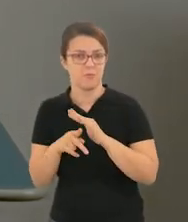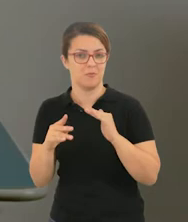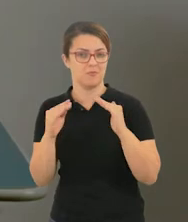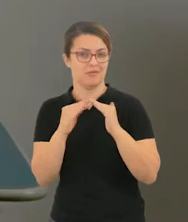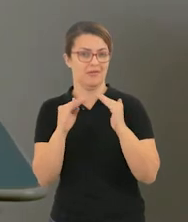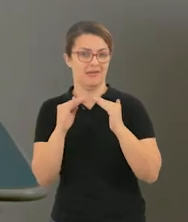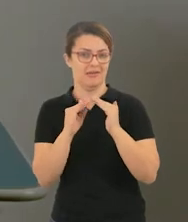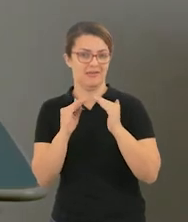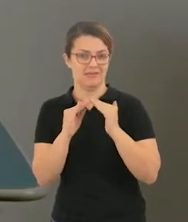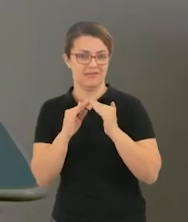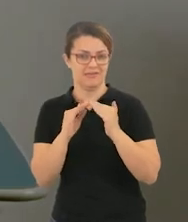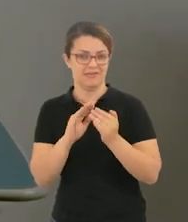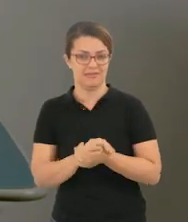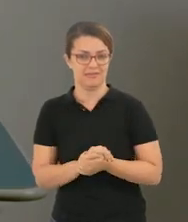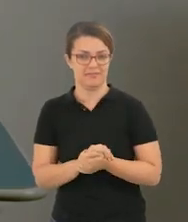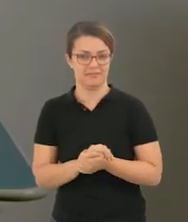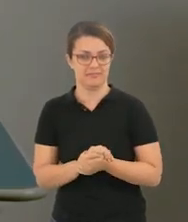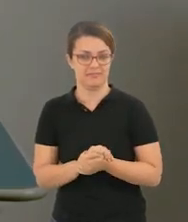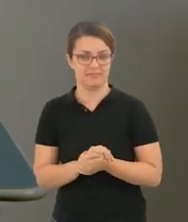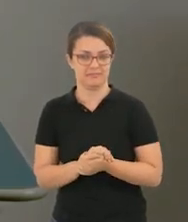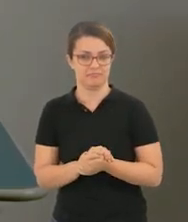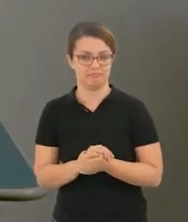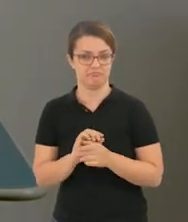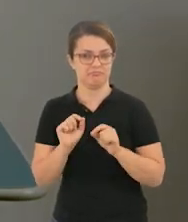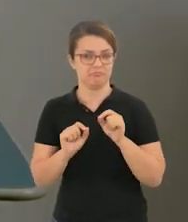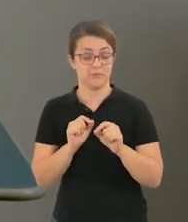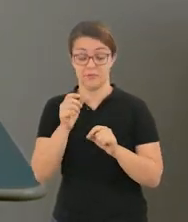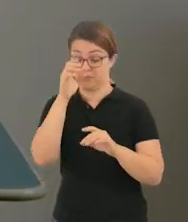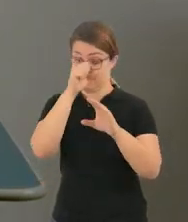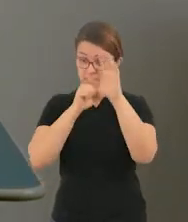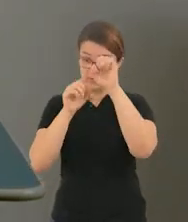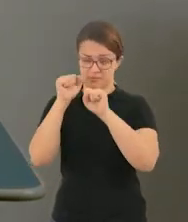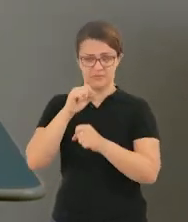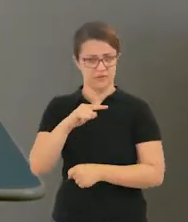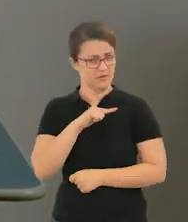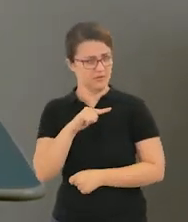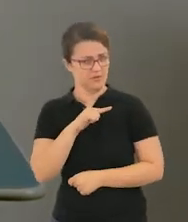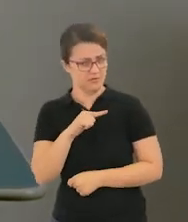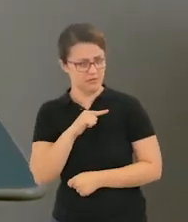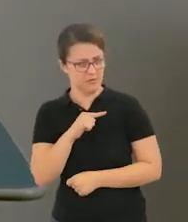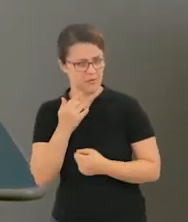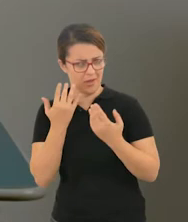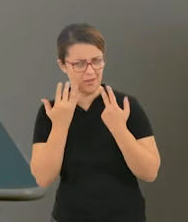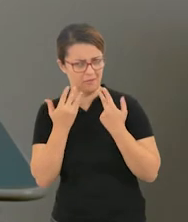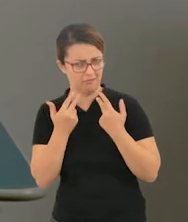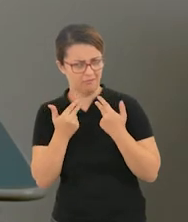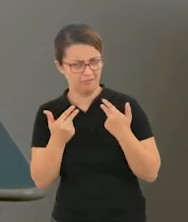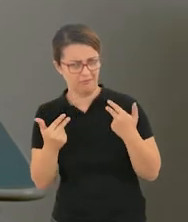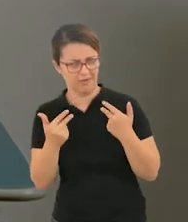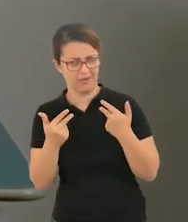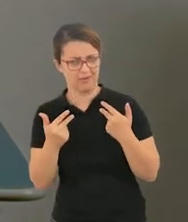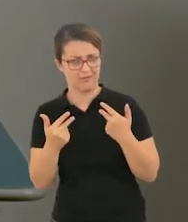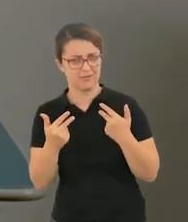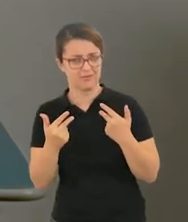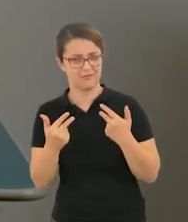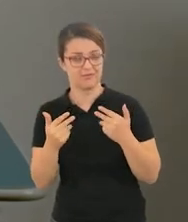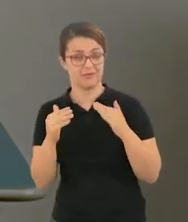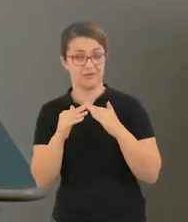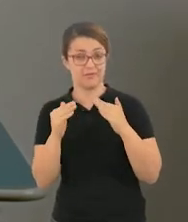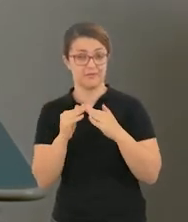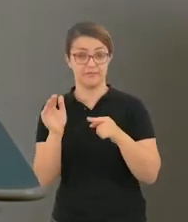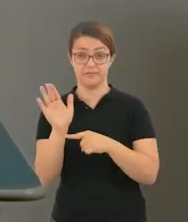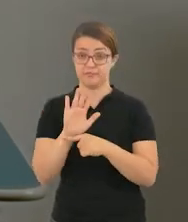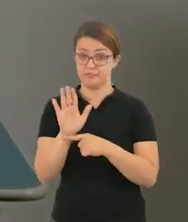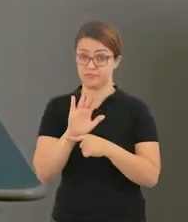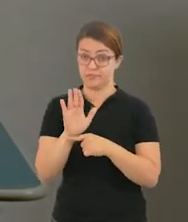animais de estimação. Nós vamos aprender um pouquinho sobre isso. Você tem um animal de estimação? Nós vamos assistir um